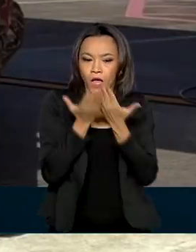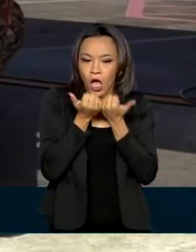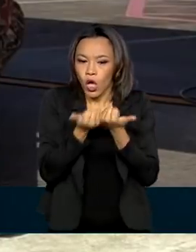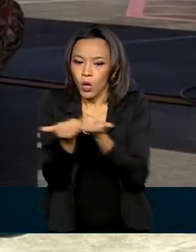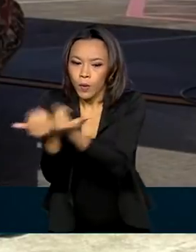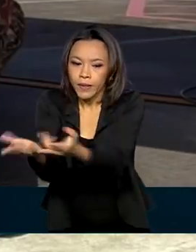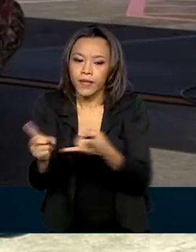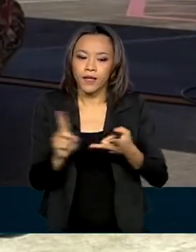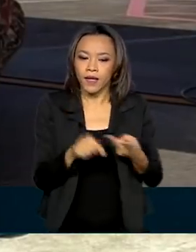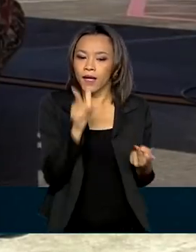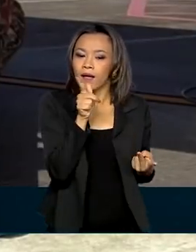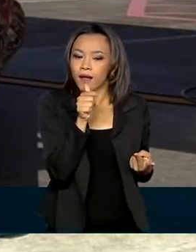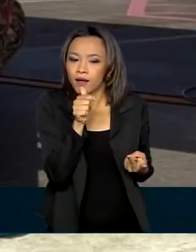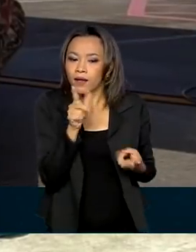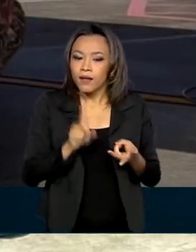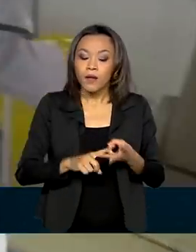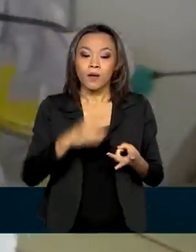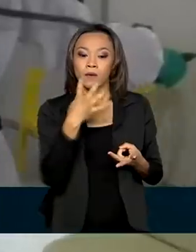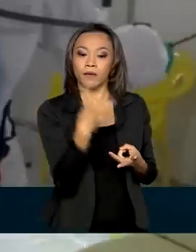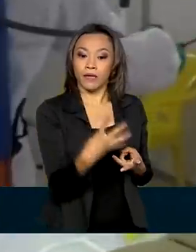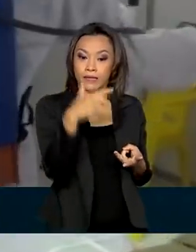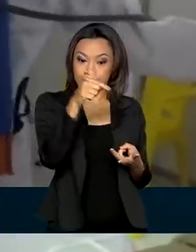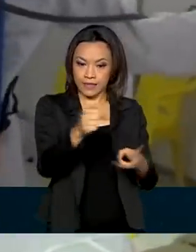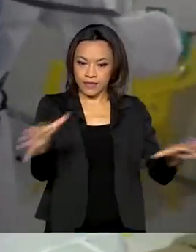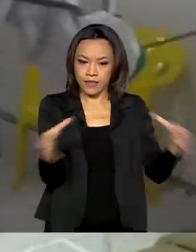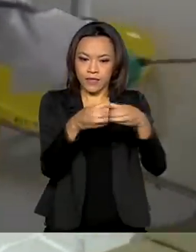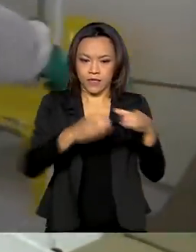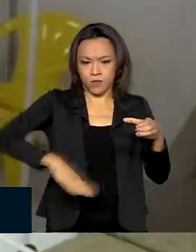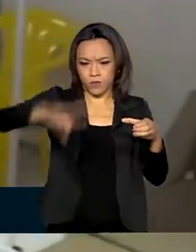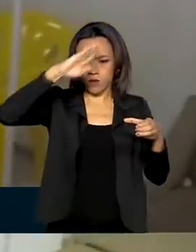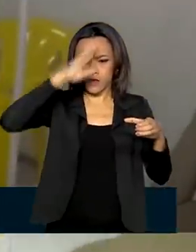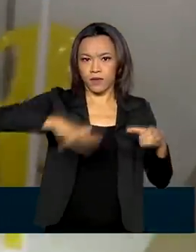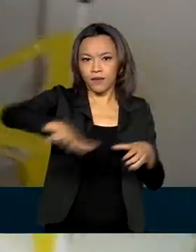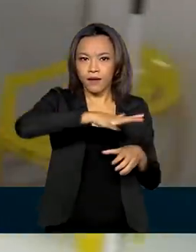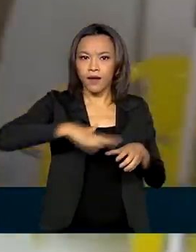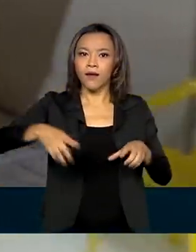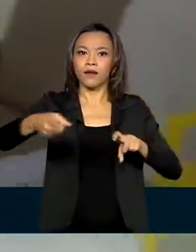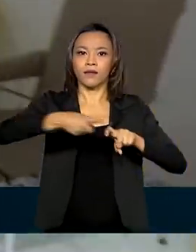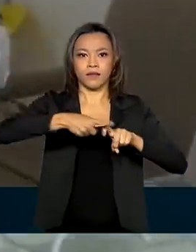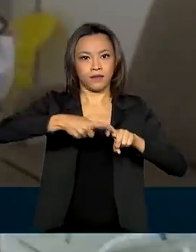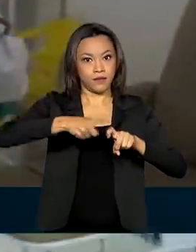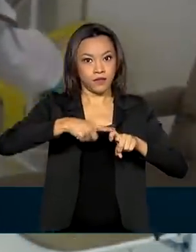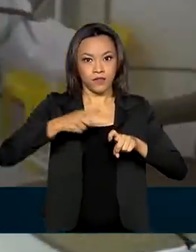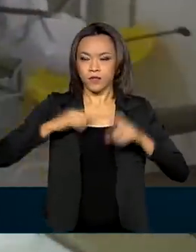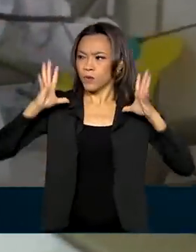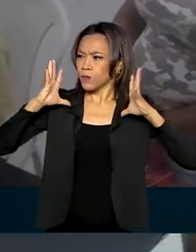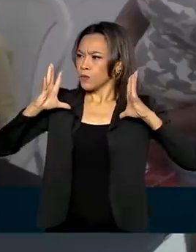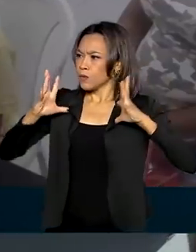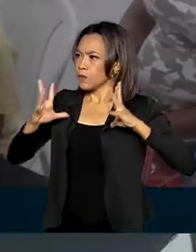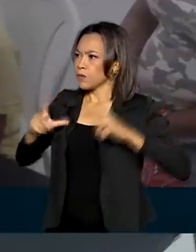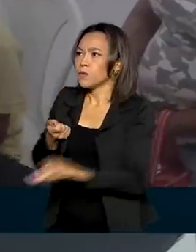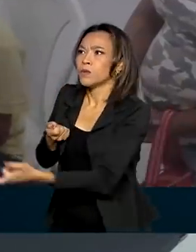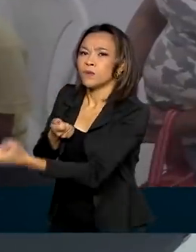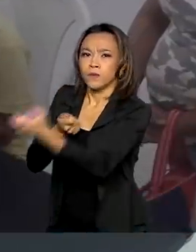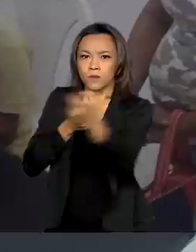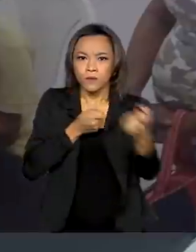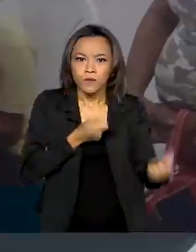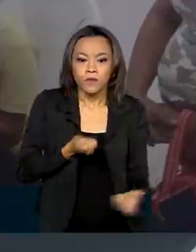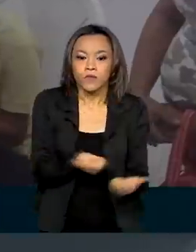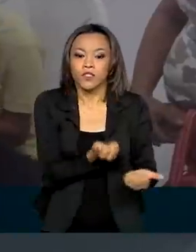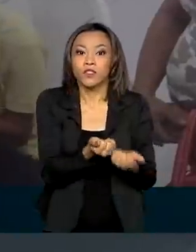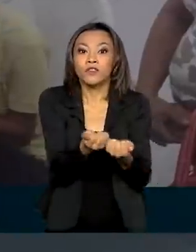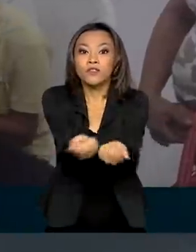e água, 47 militares da área de saúde desinfectam ambientes, distribuem